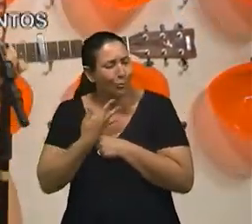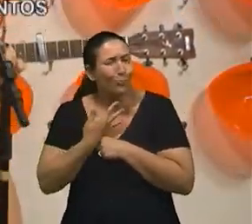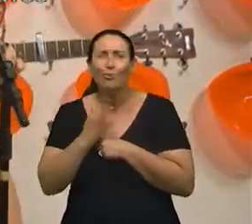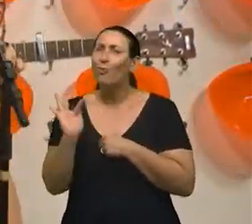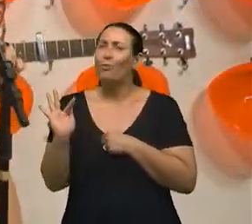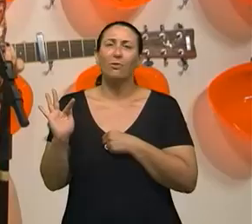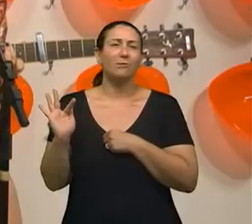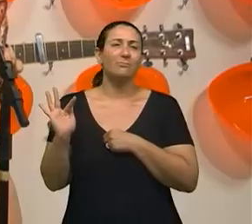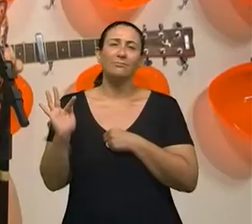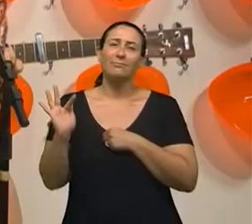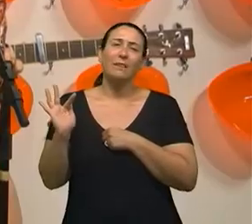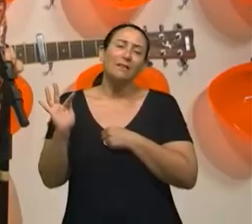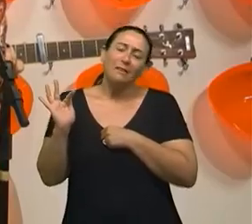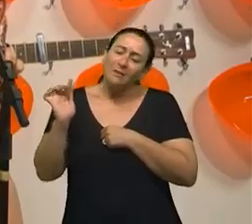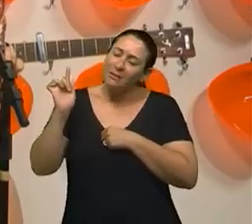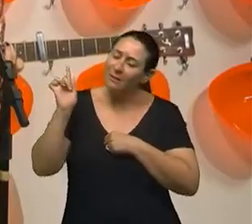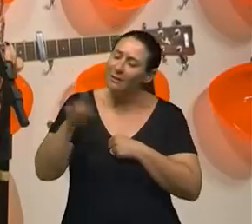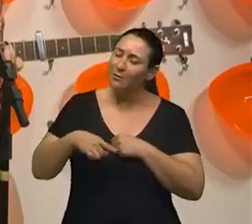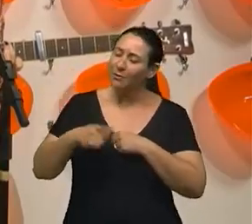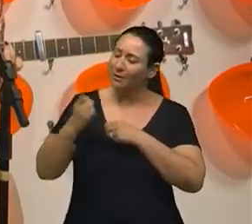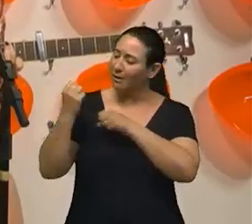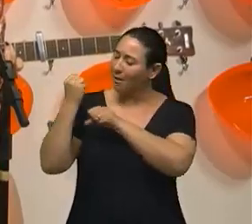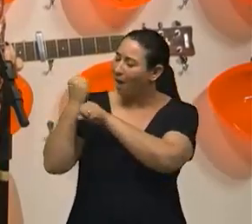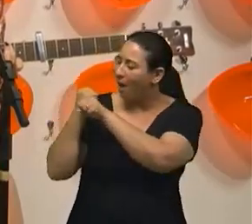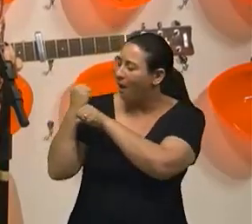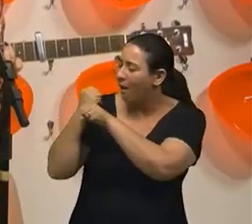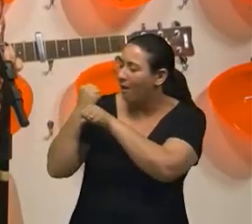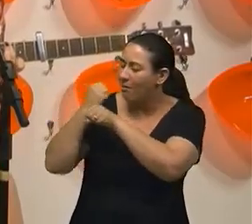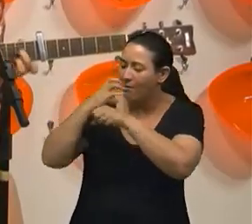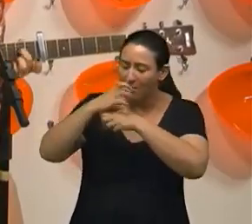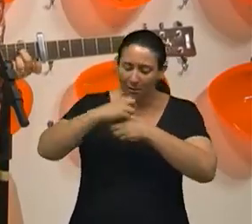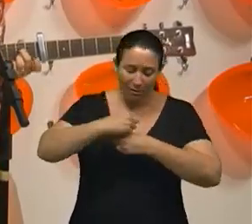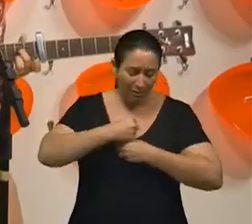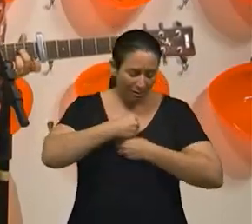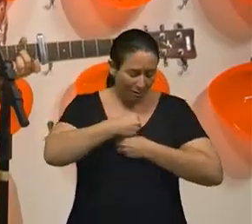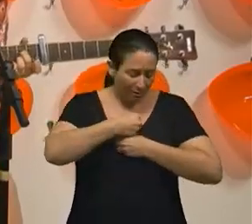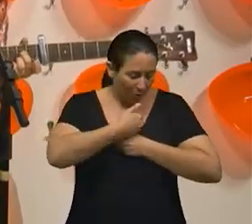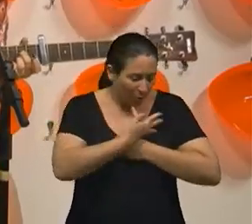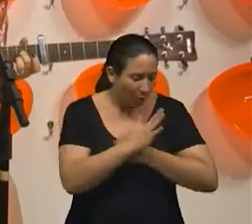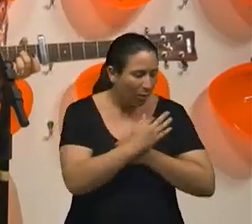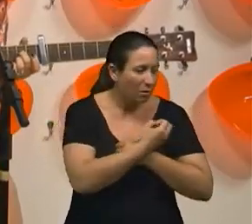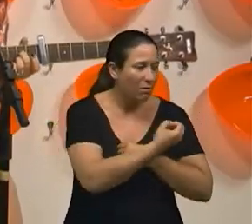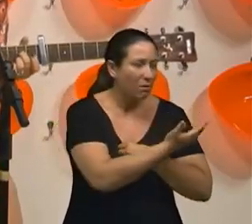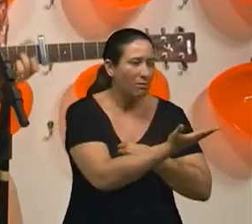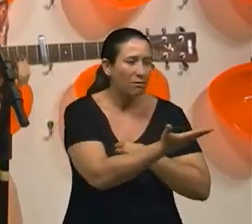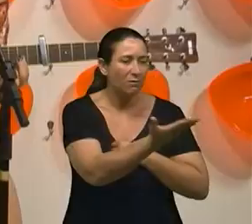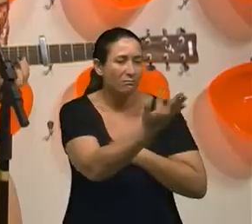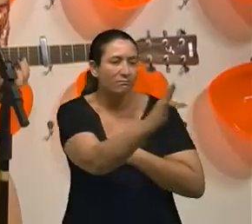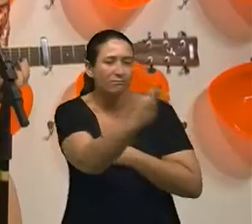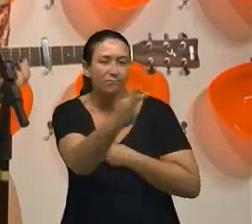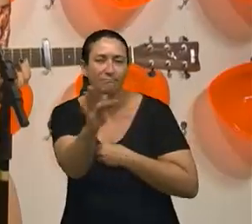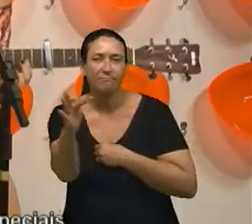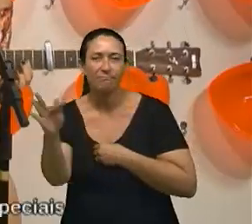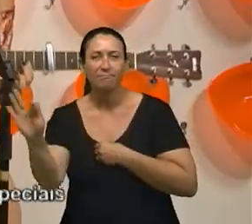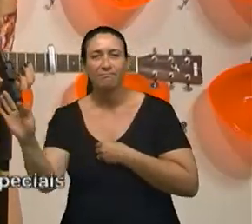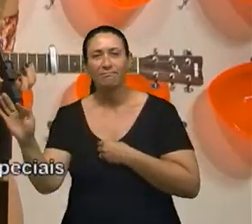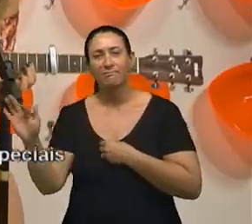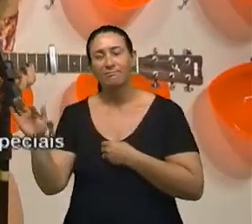dentro São os anos que eu vi te machucar